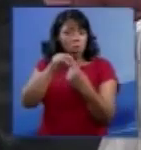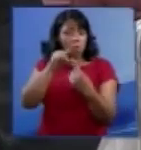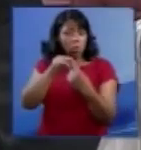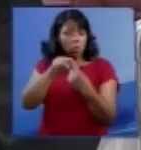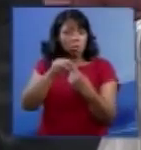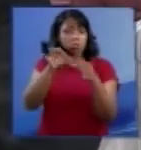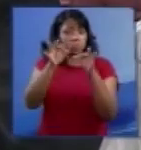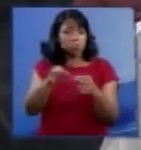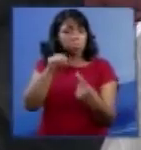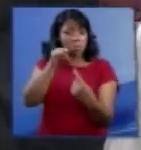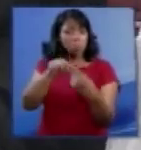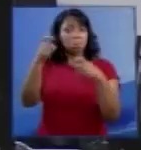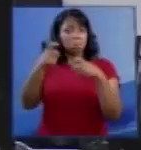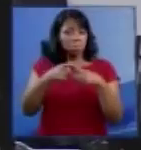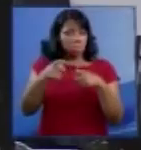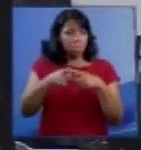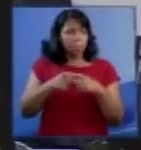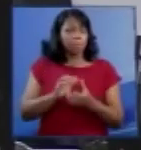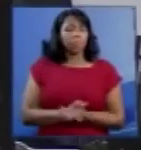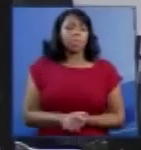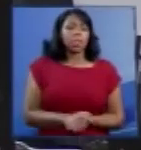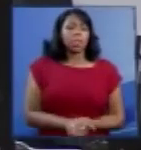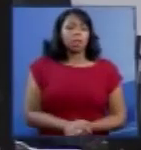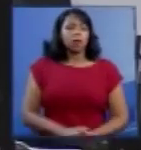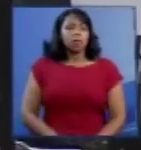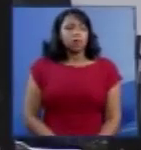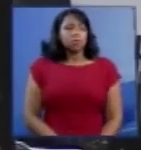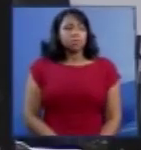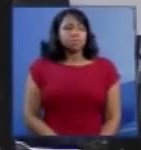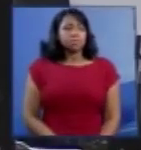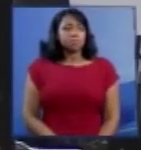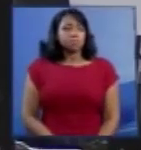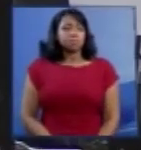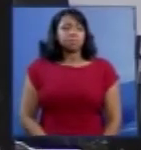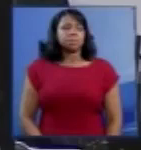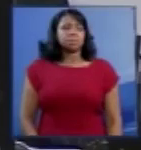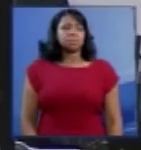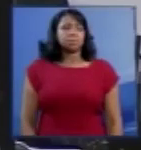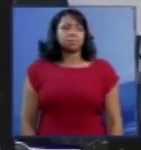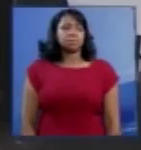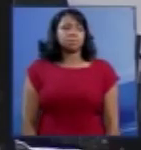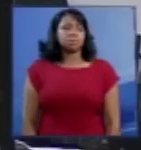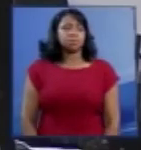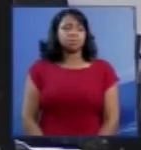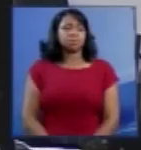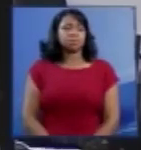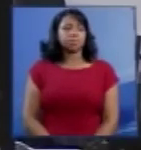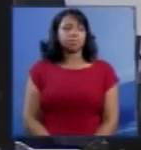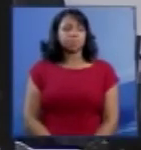evidência médica. Sim. Passando o microfone.